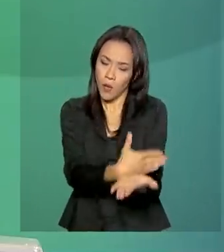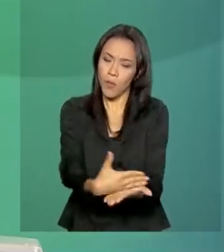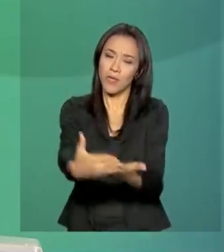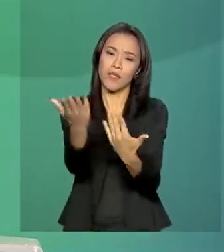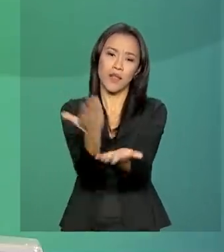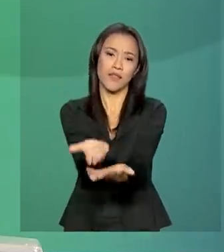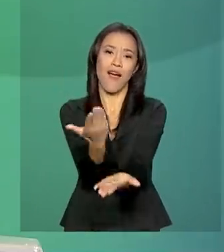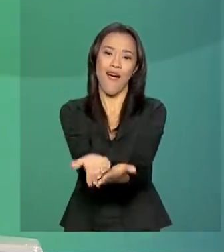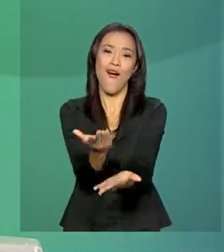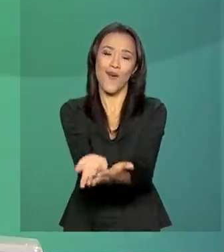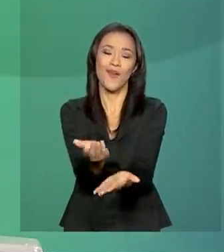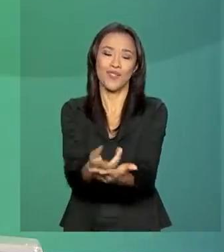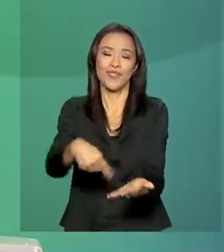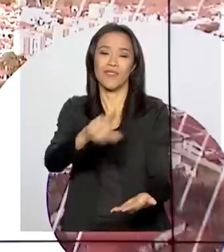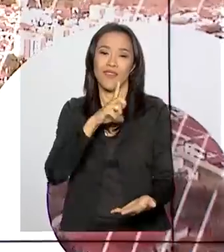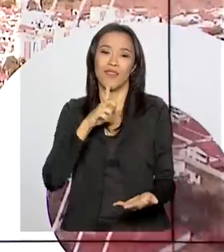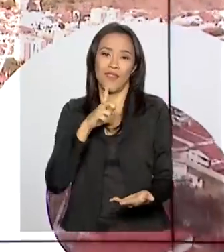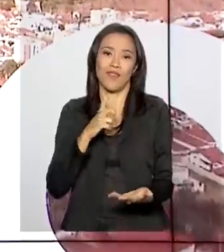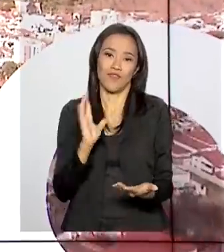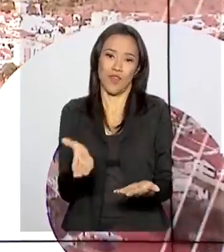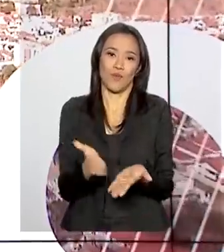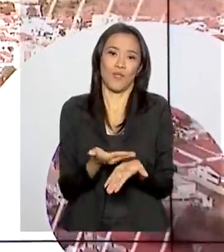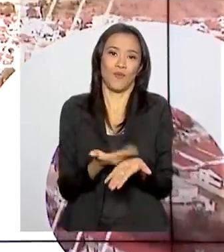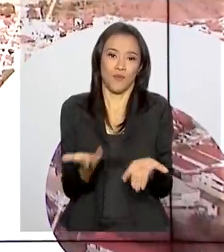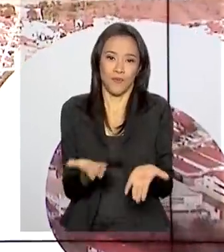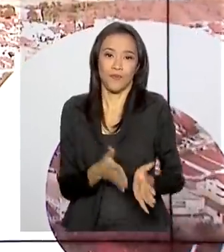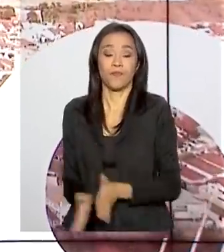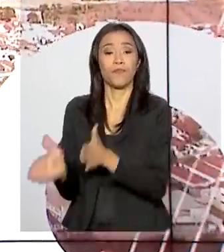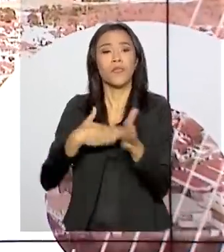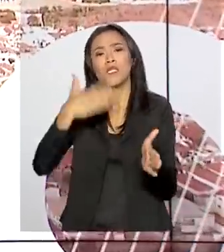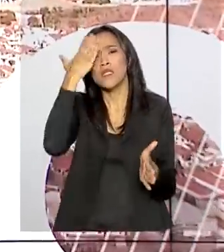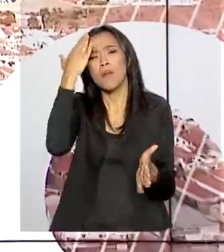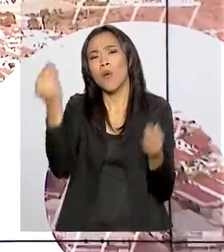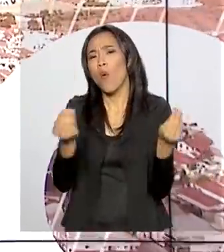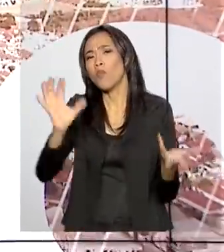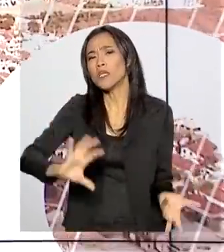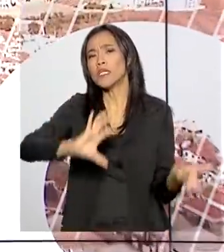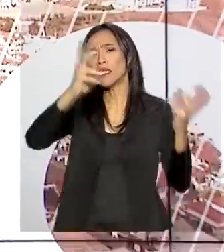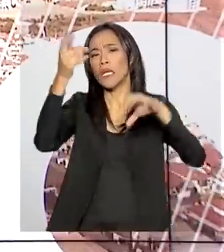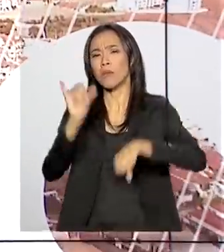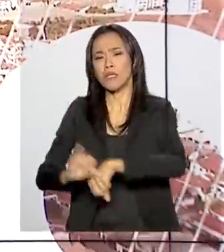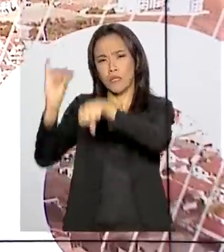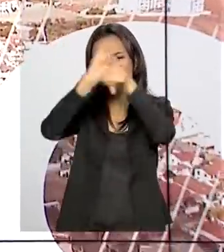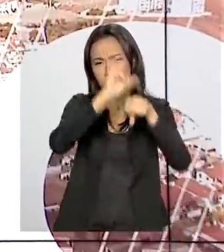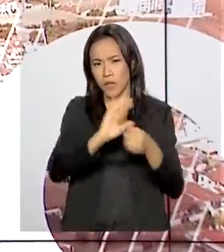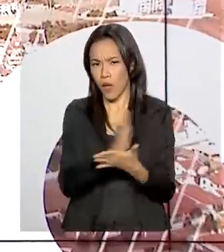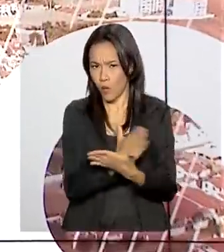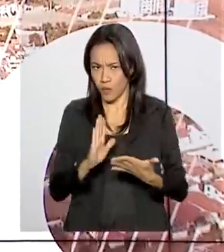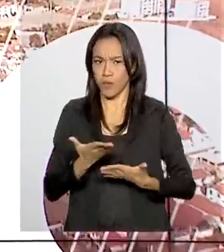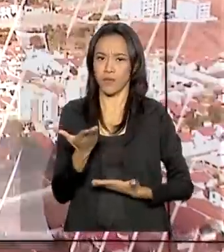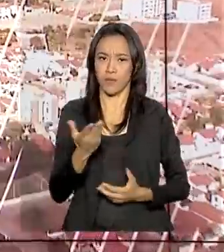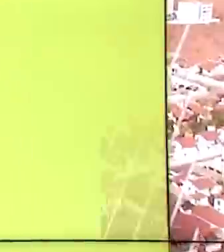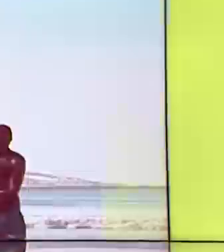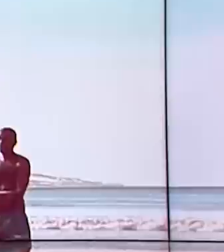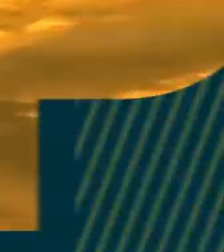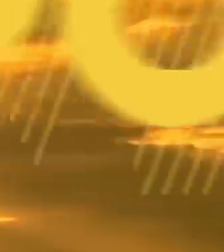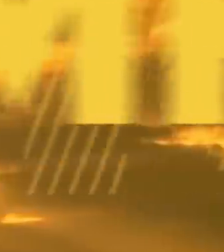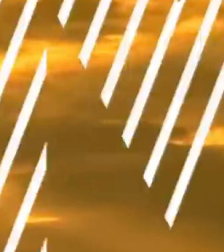possa contar com todos os livros didáticos. Hora de saber como fica o tempo em algumas capitais.